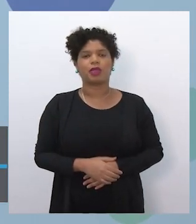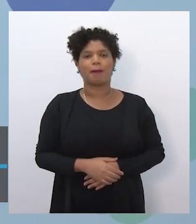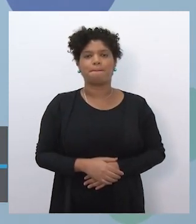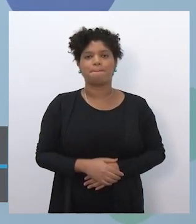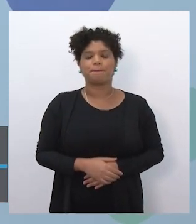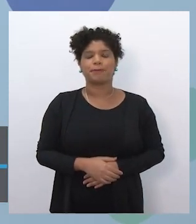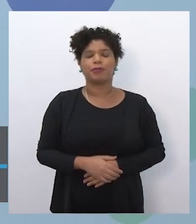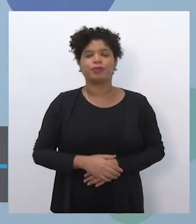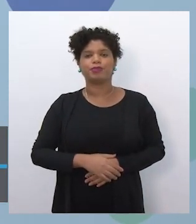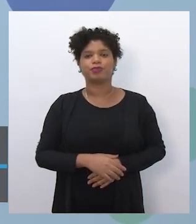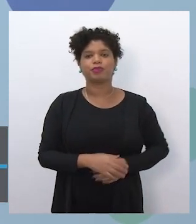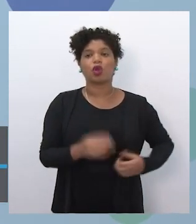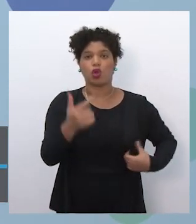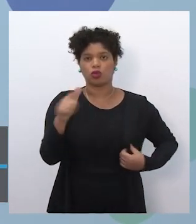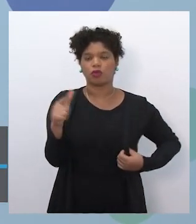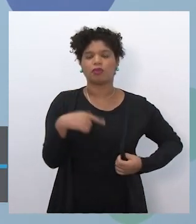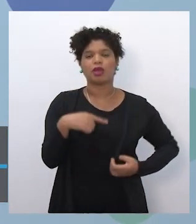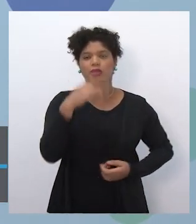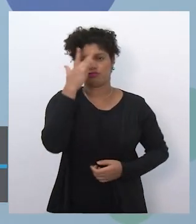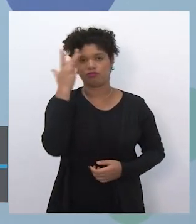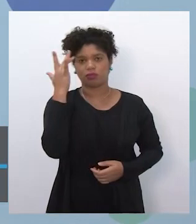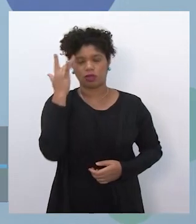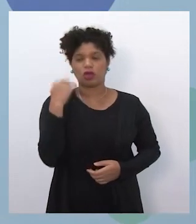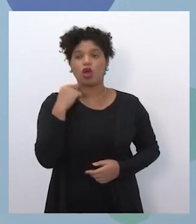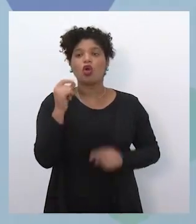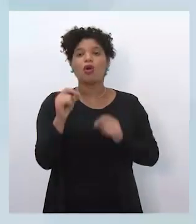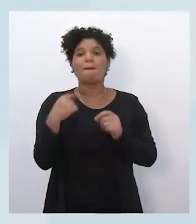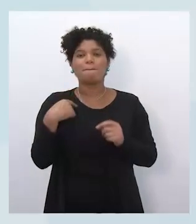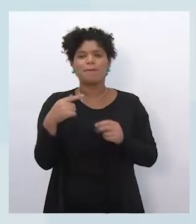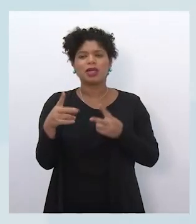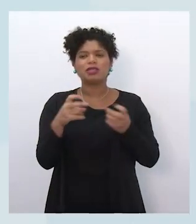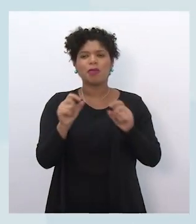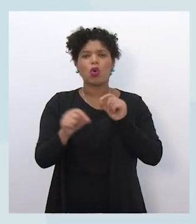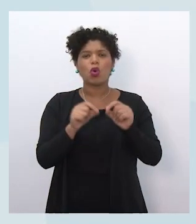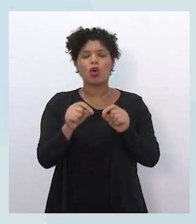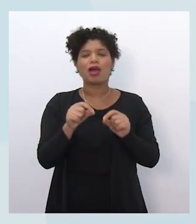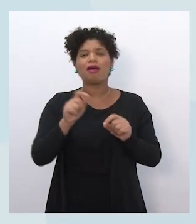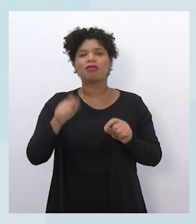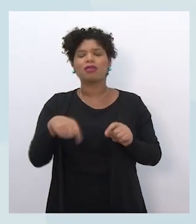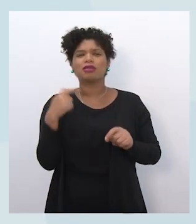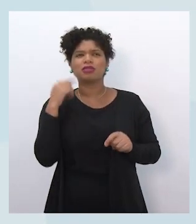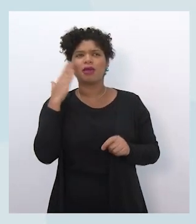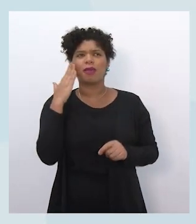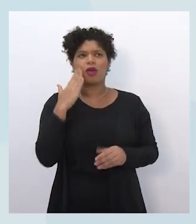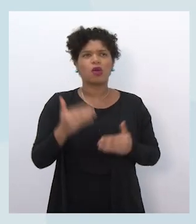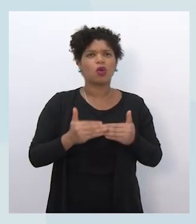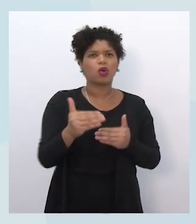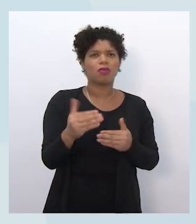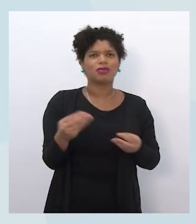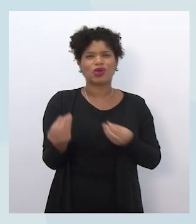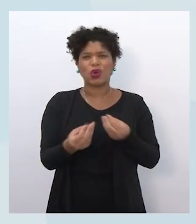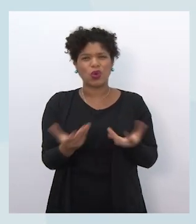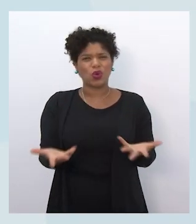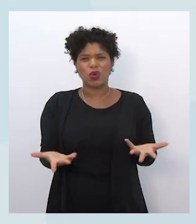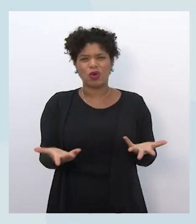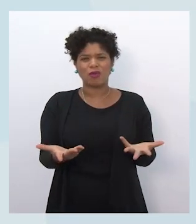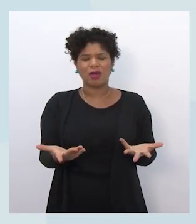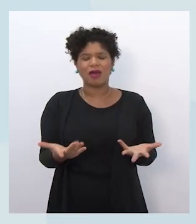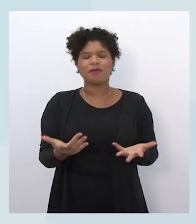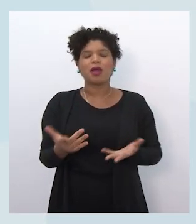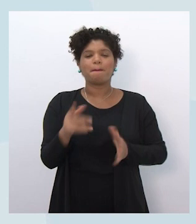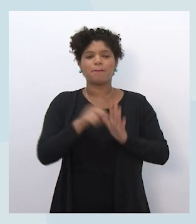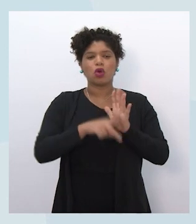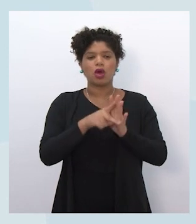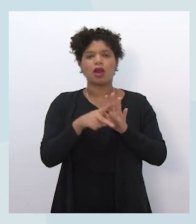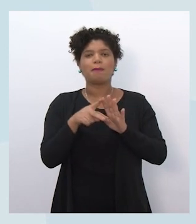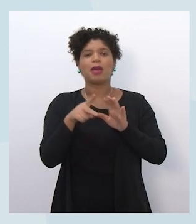Indo para aqui, uma coisa que eu já tangenciei, que é essa divisão, de onde parte, né, de que estrutura parte o programa, né,